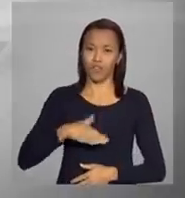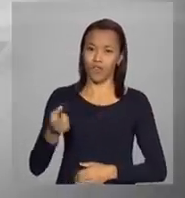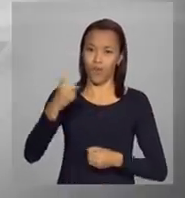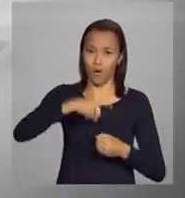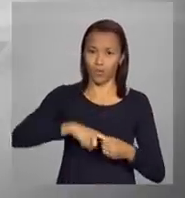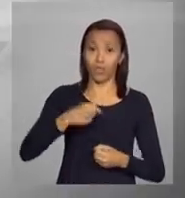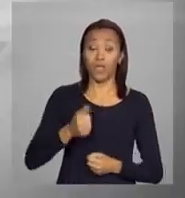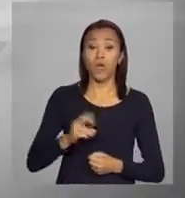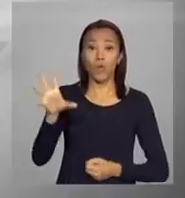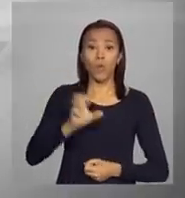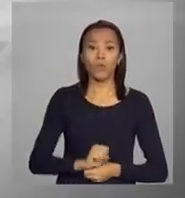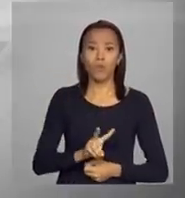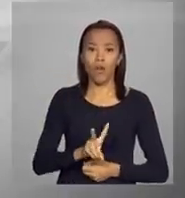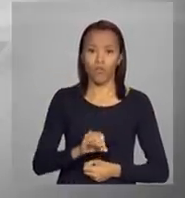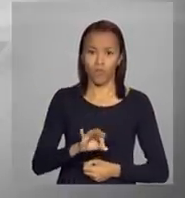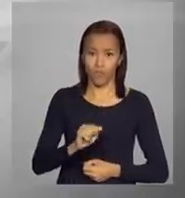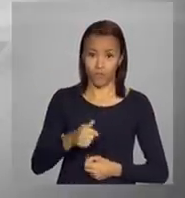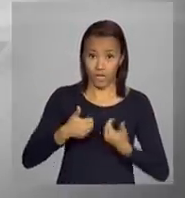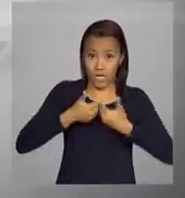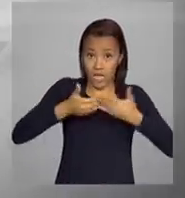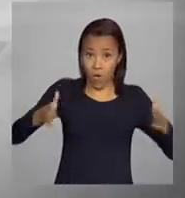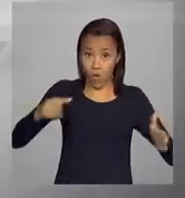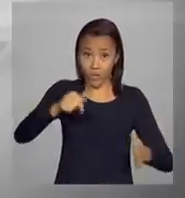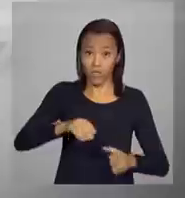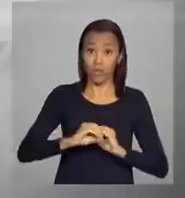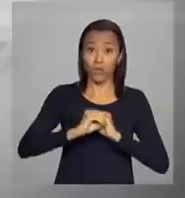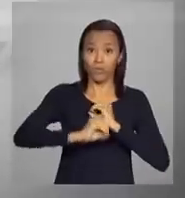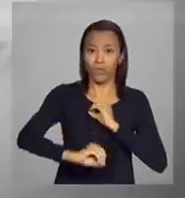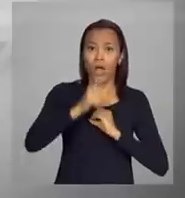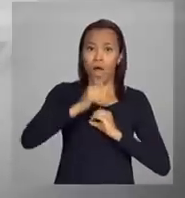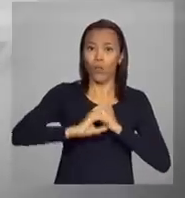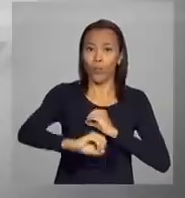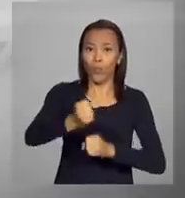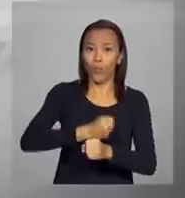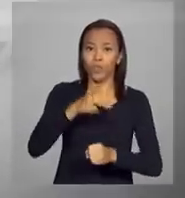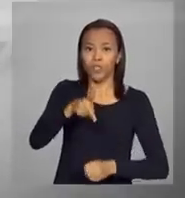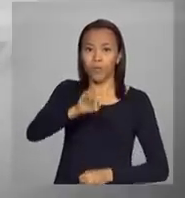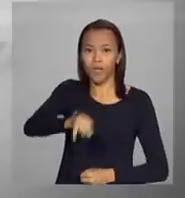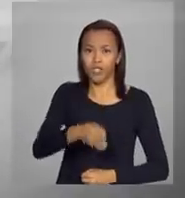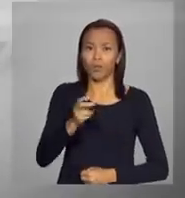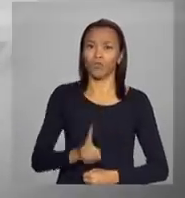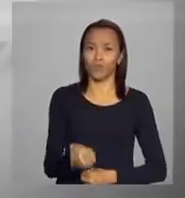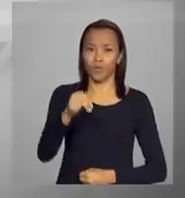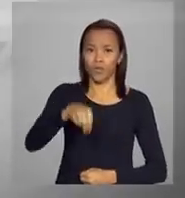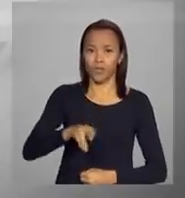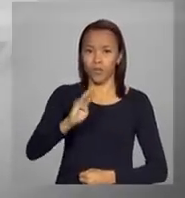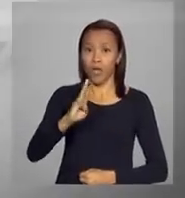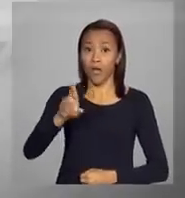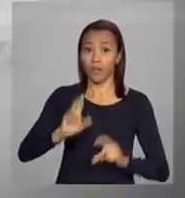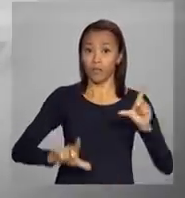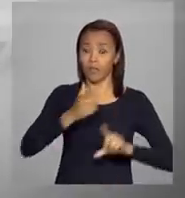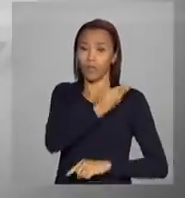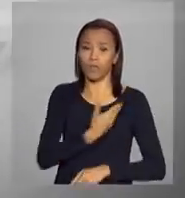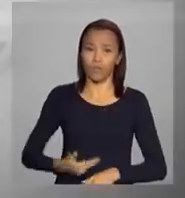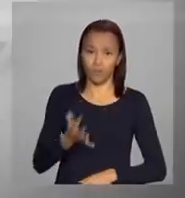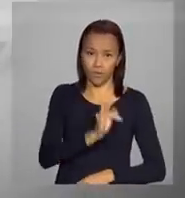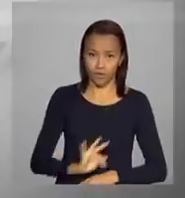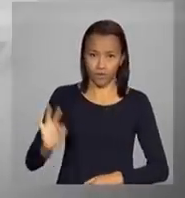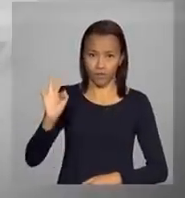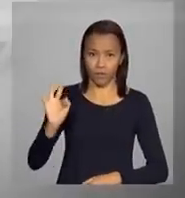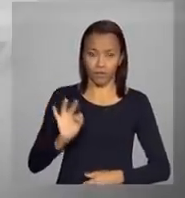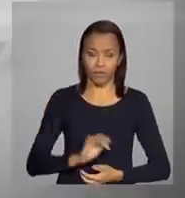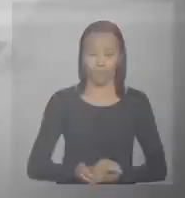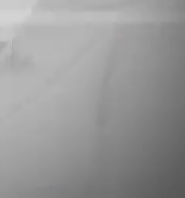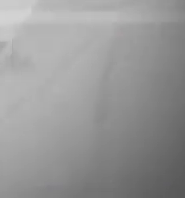volta com a transmissão ao vivo da inauguração do sistema adutor de PAGEU. Continue com a gente na NBR, a TV do Governo